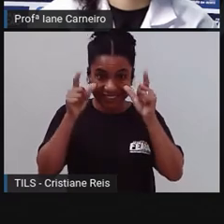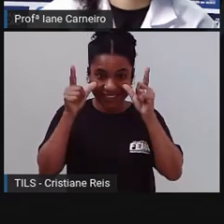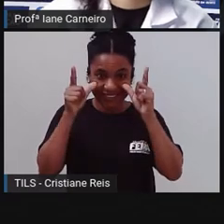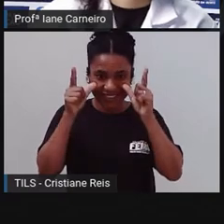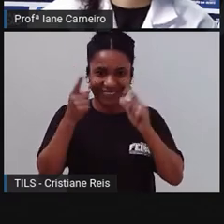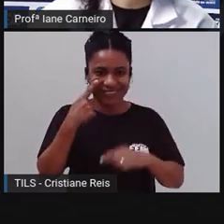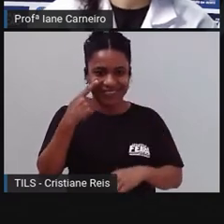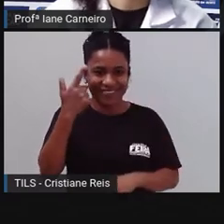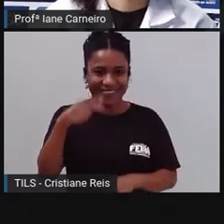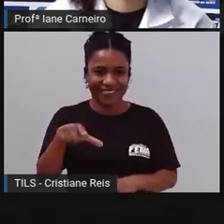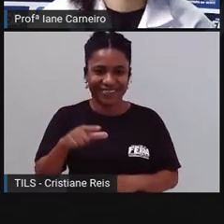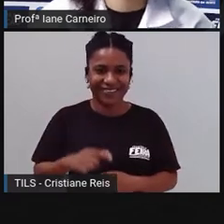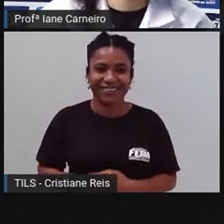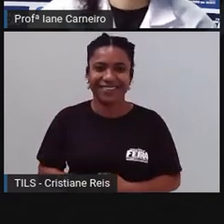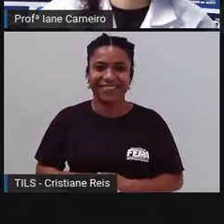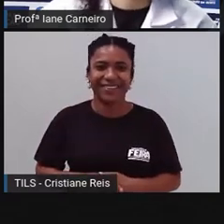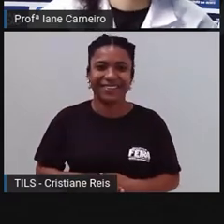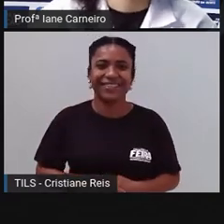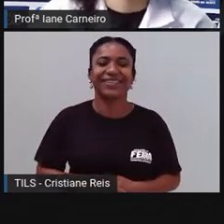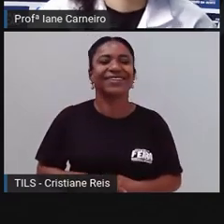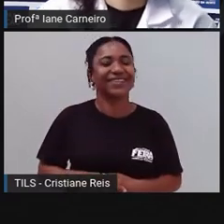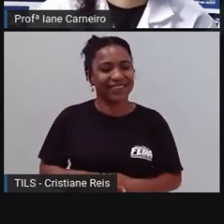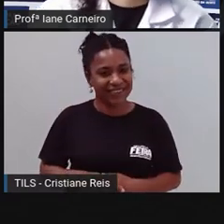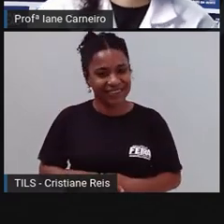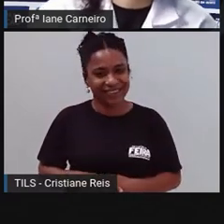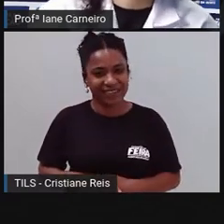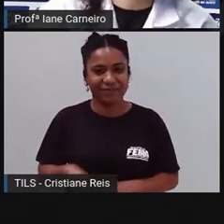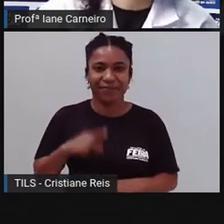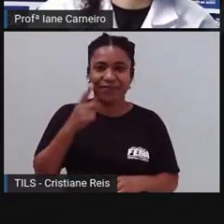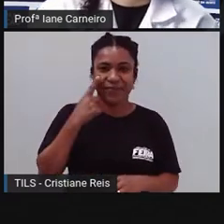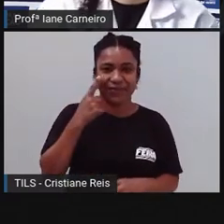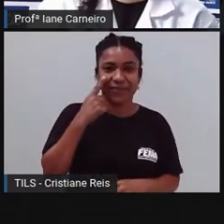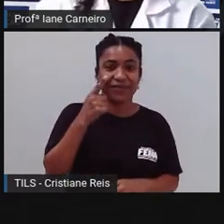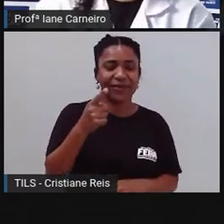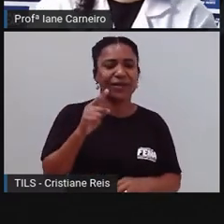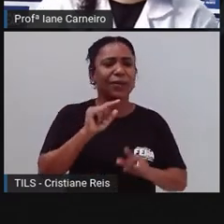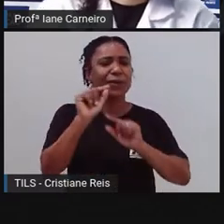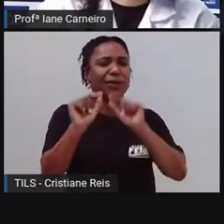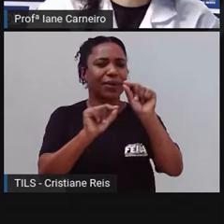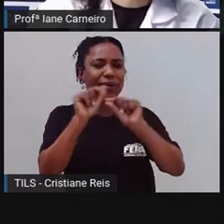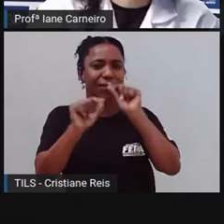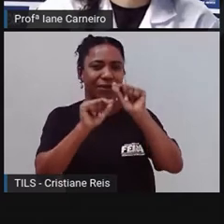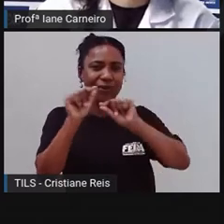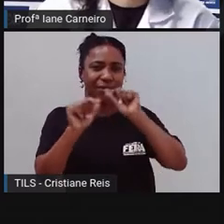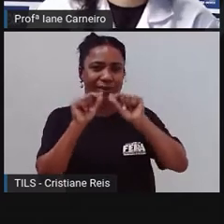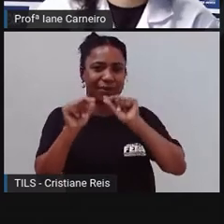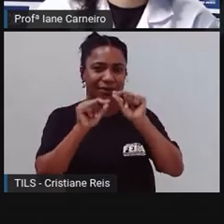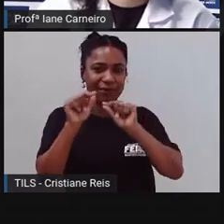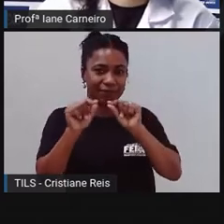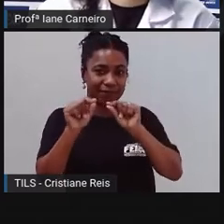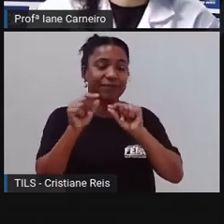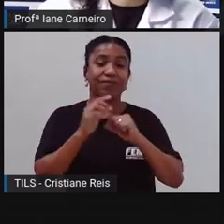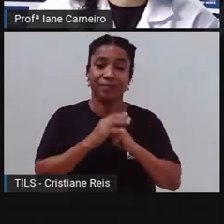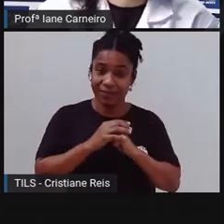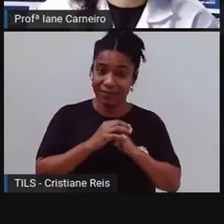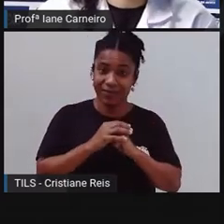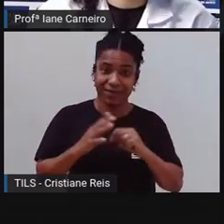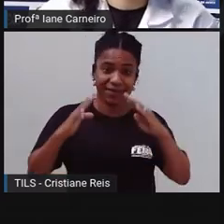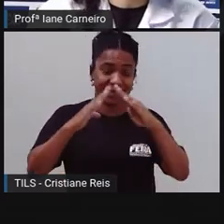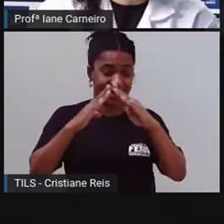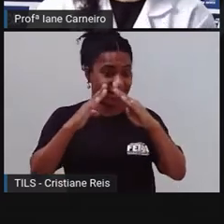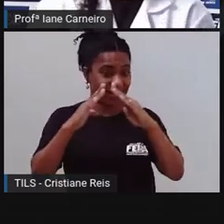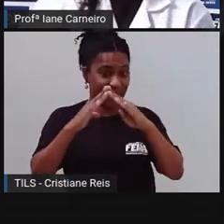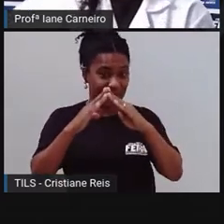próxima. Adivinha se puder. O que é, o que é? Que quando entra na casa, fica do